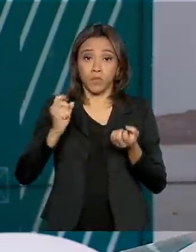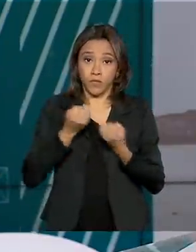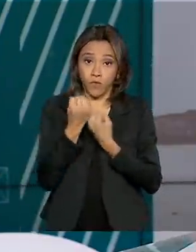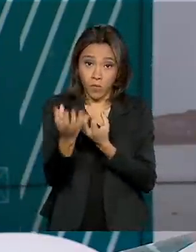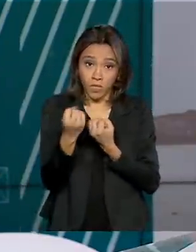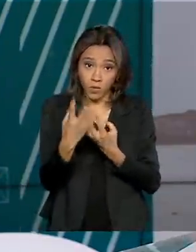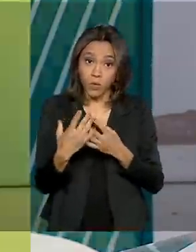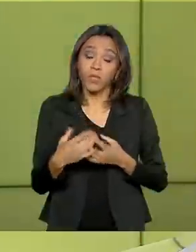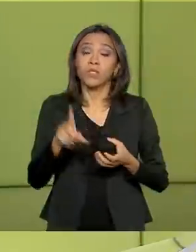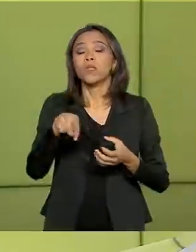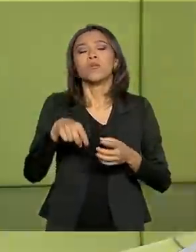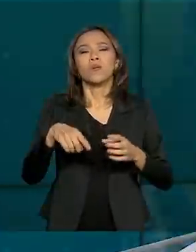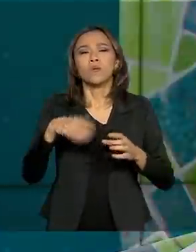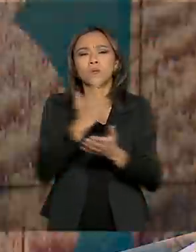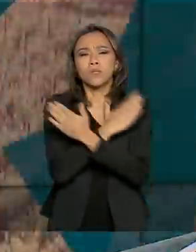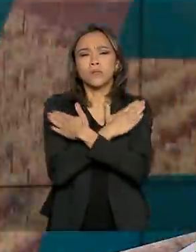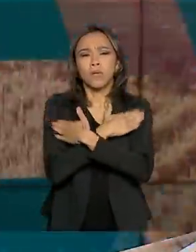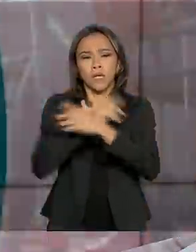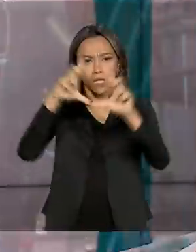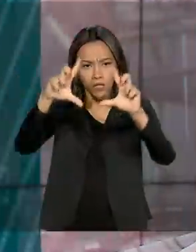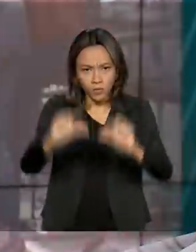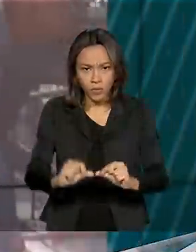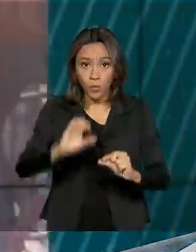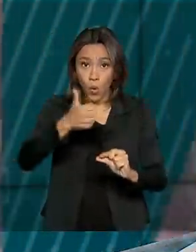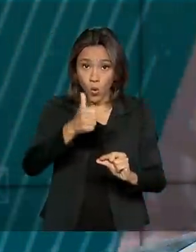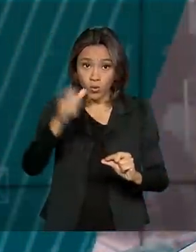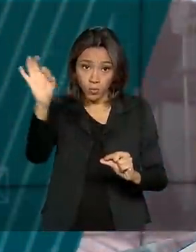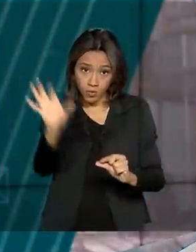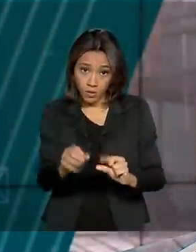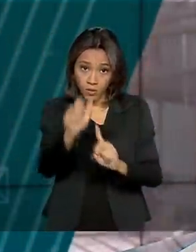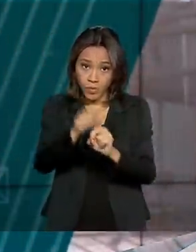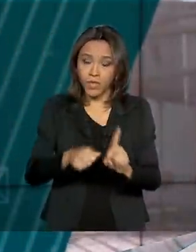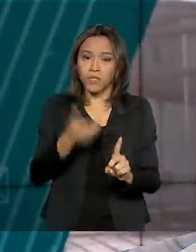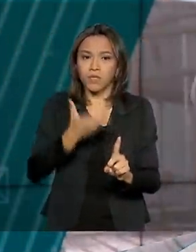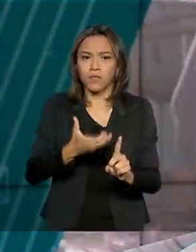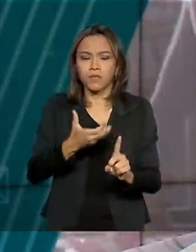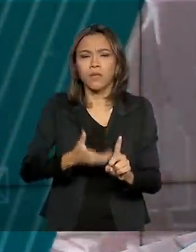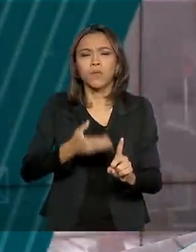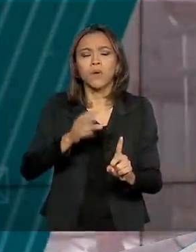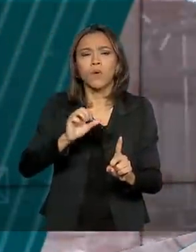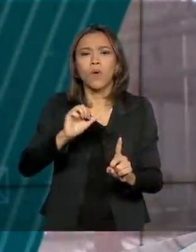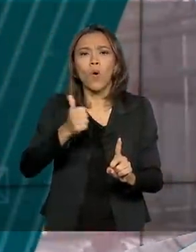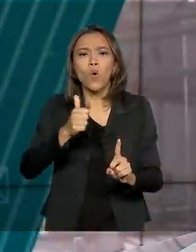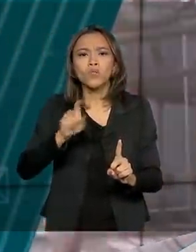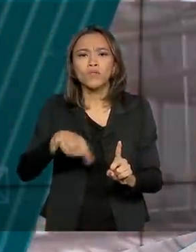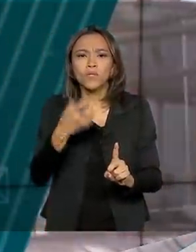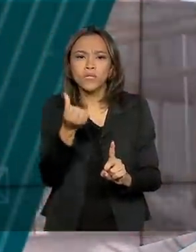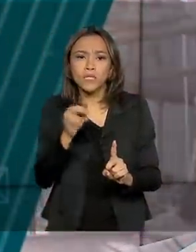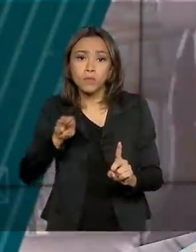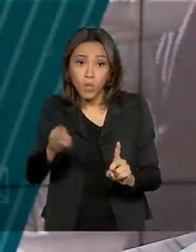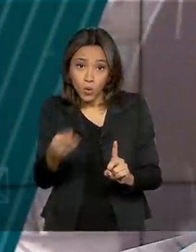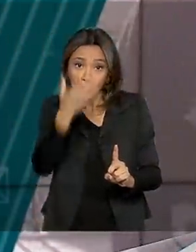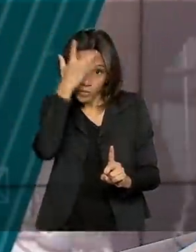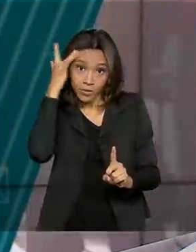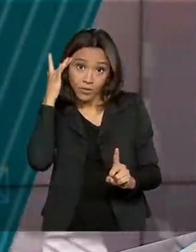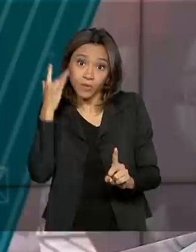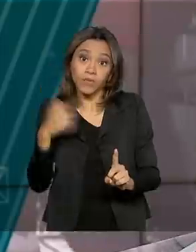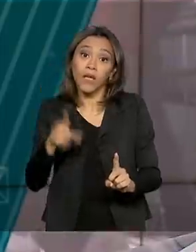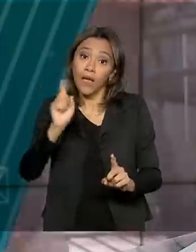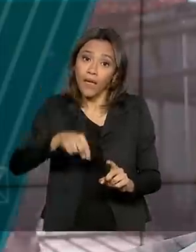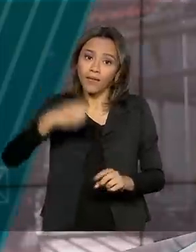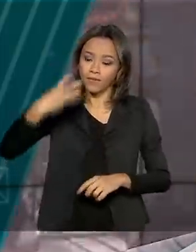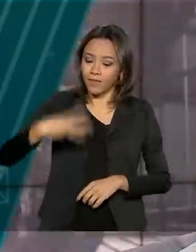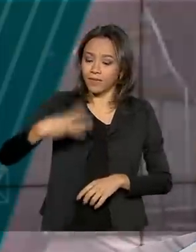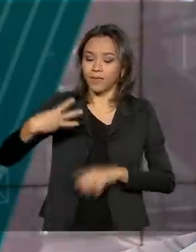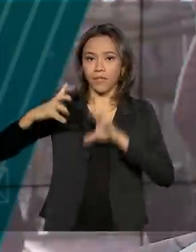caiu para 11% em dezembro, alcançando cerca de 11 milhões e meio de pessoas. É a terceira queda seguida da